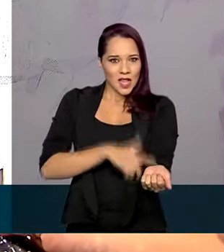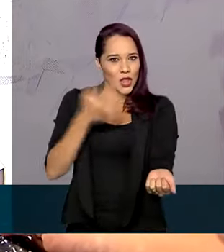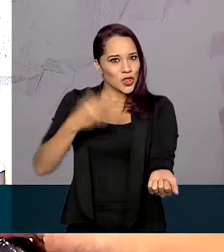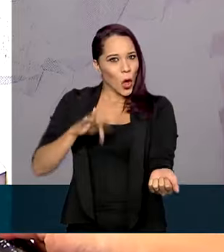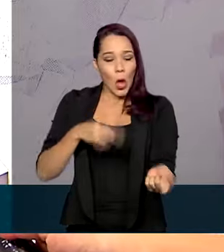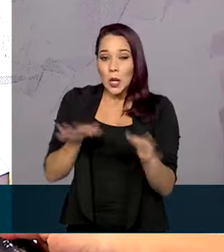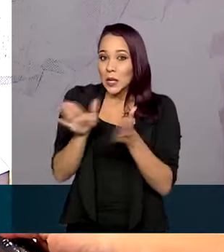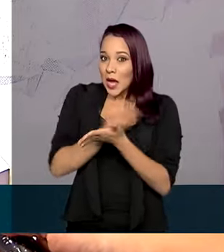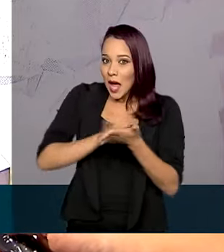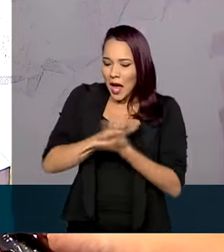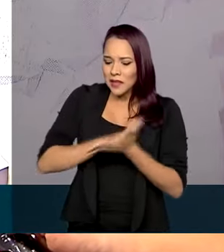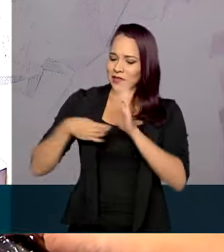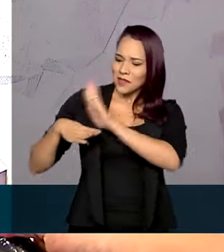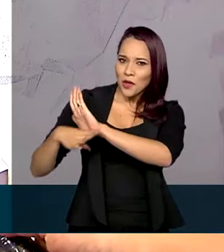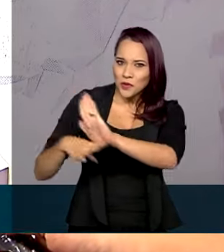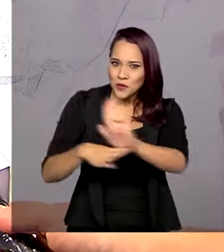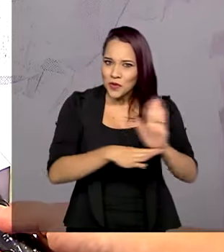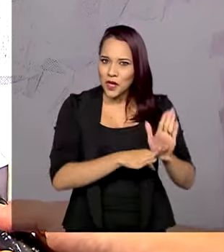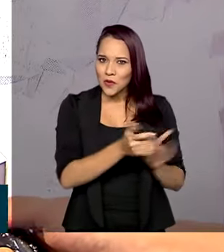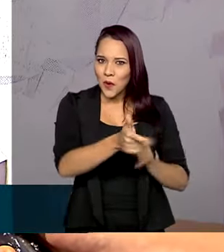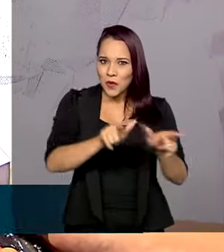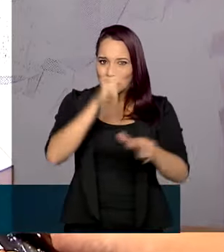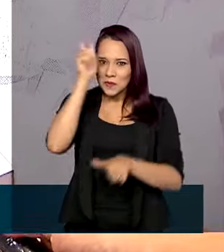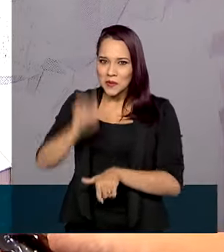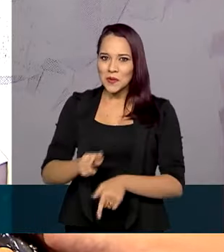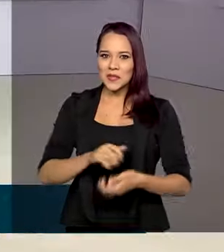você estar fazendo bem, estar ajudando outra pessoa.